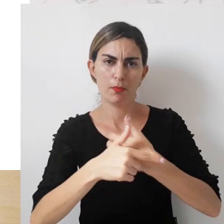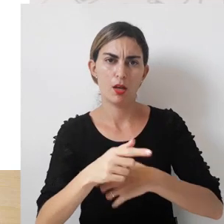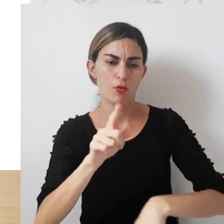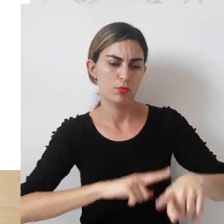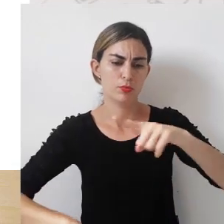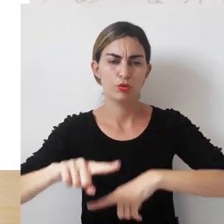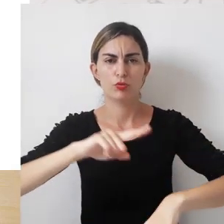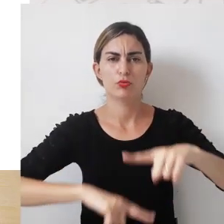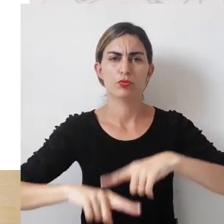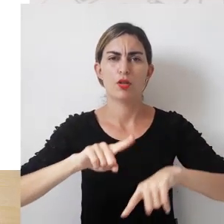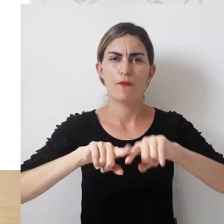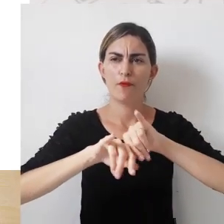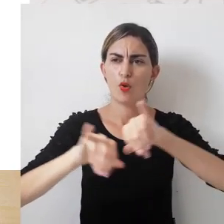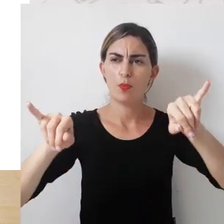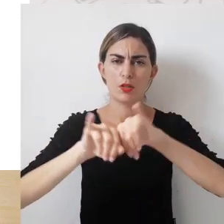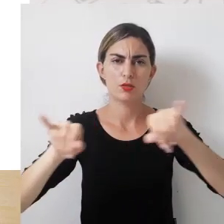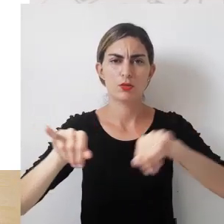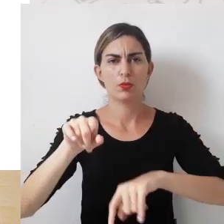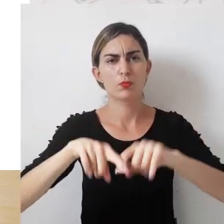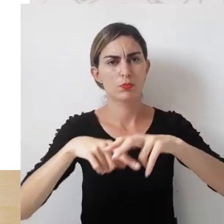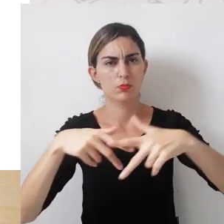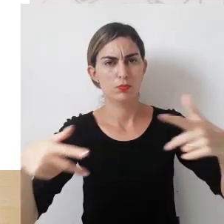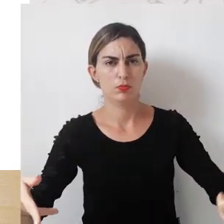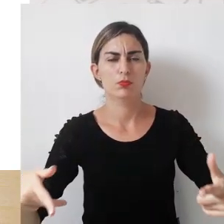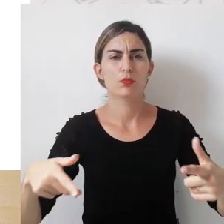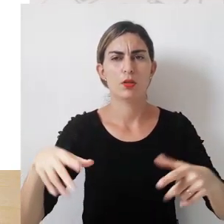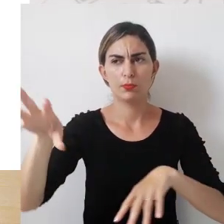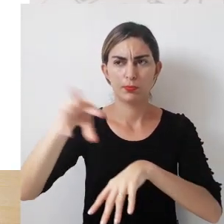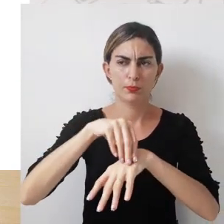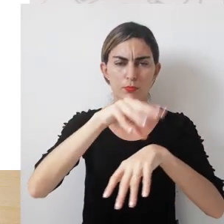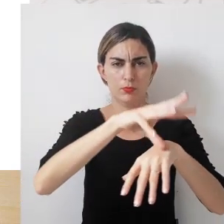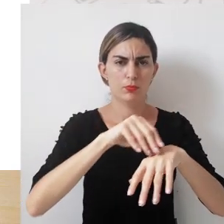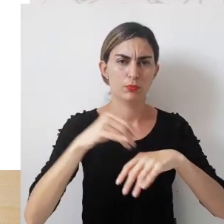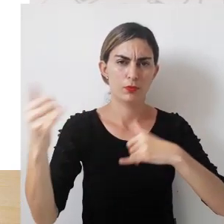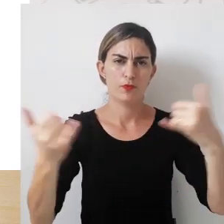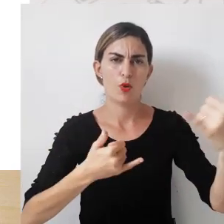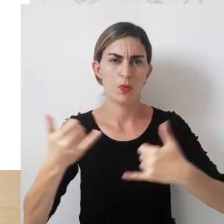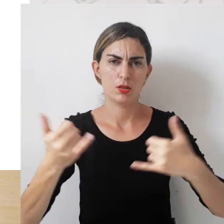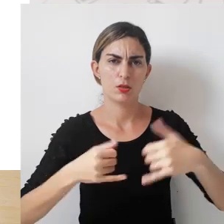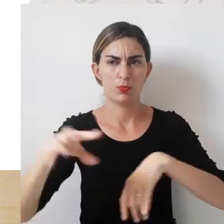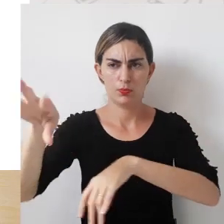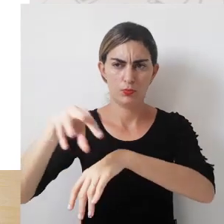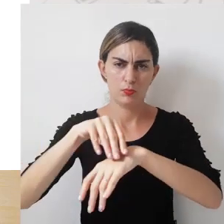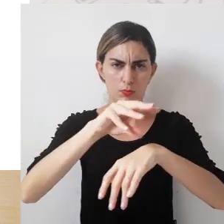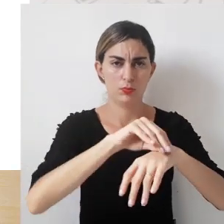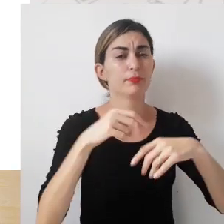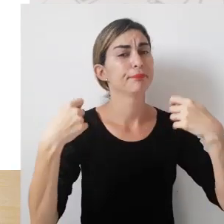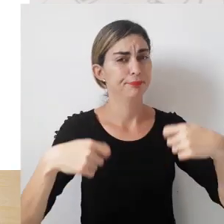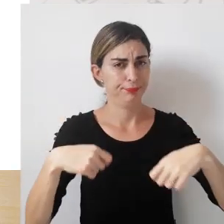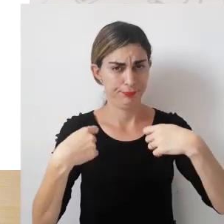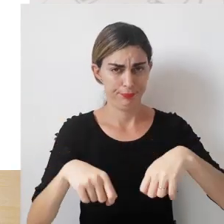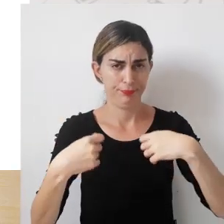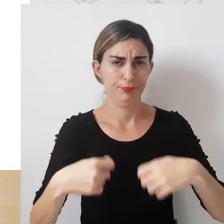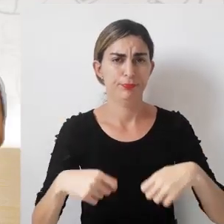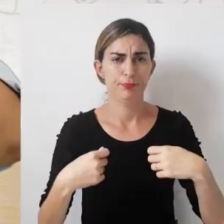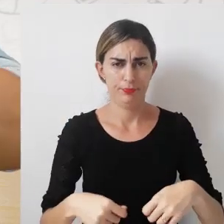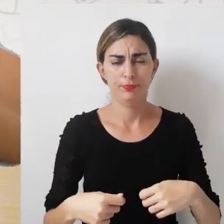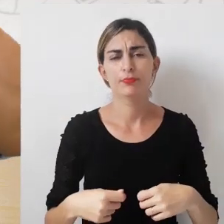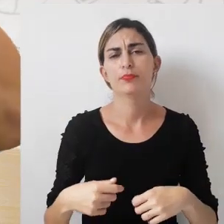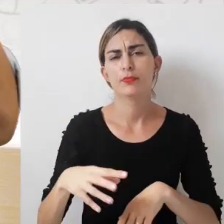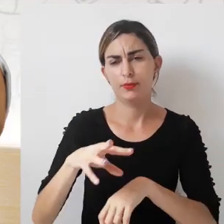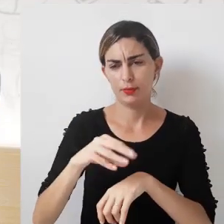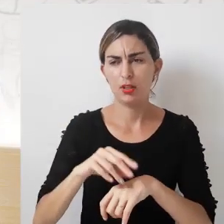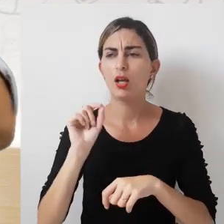papel de administrador das informações, de colher essas informações do que é de fato necessário para ser